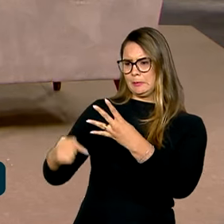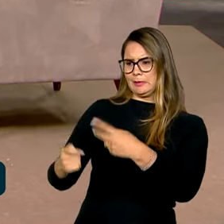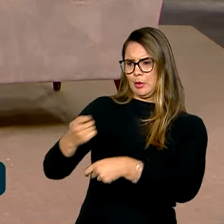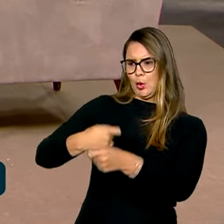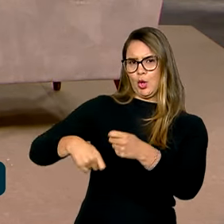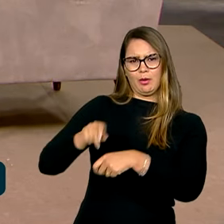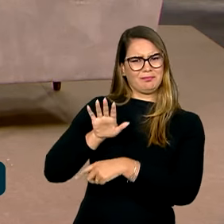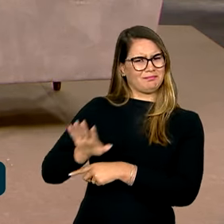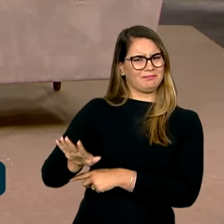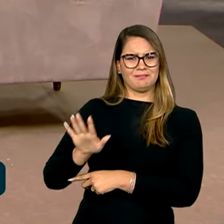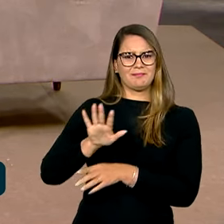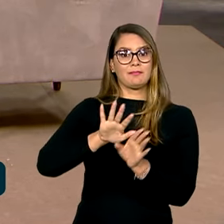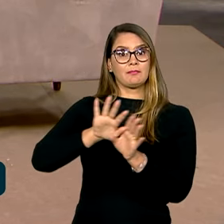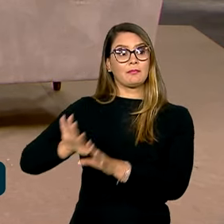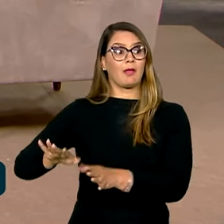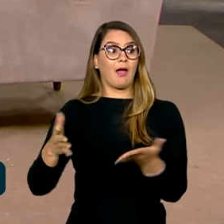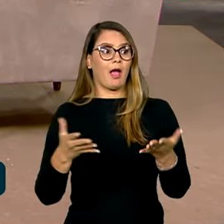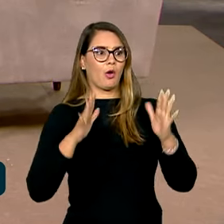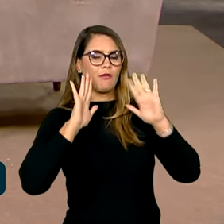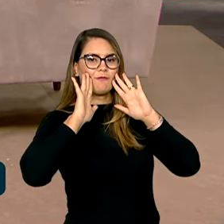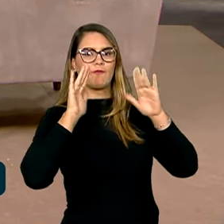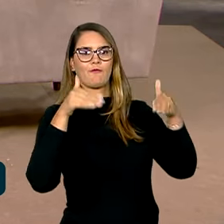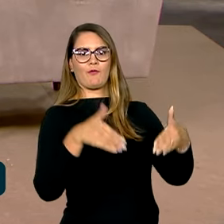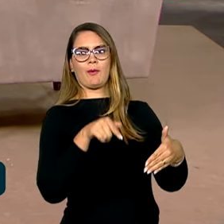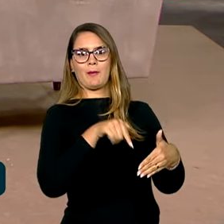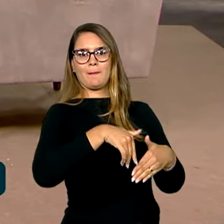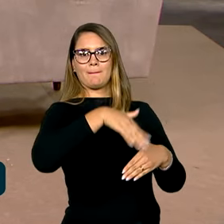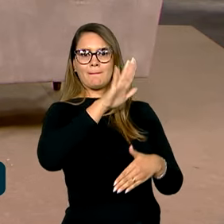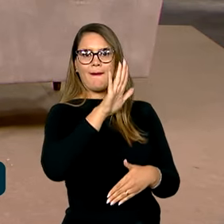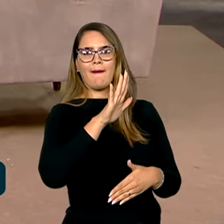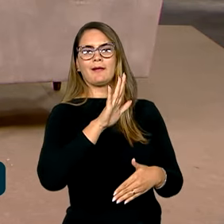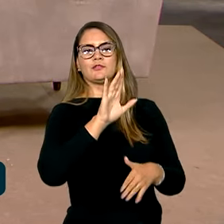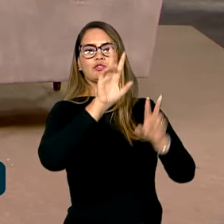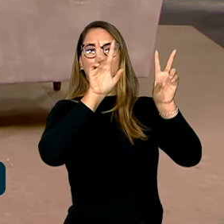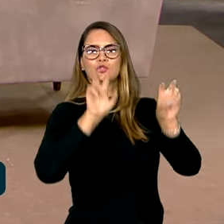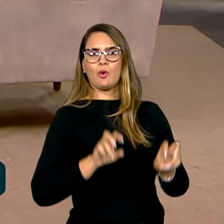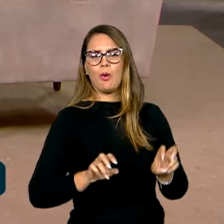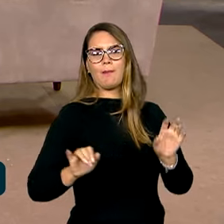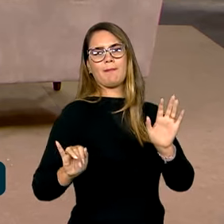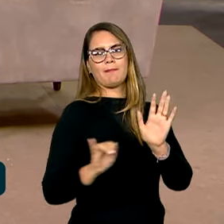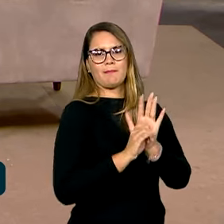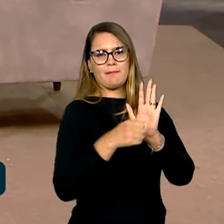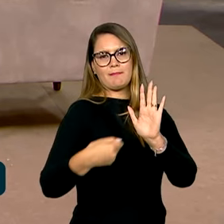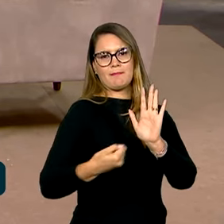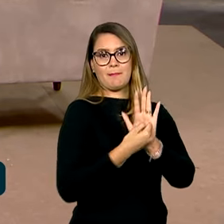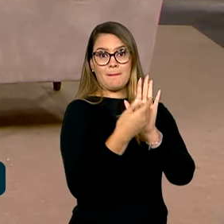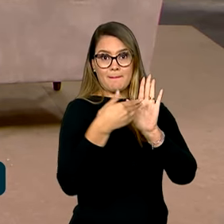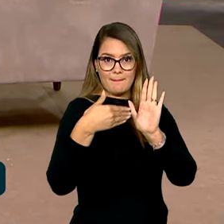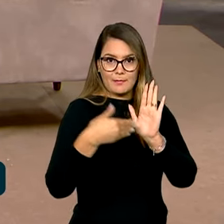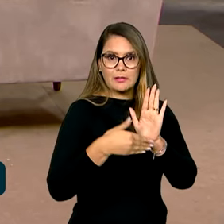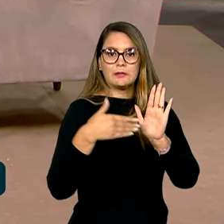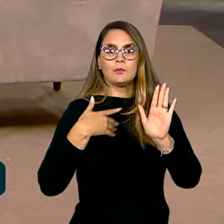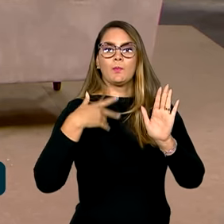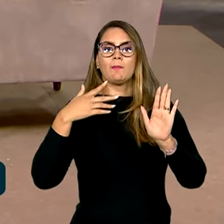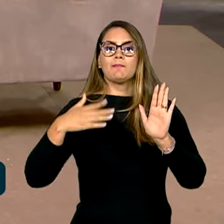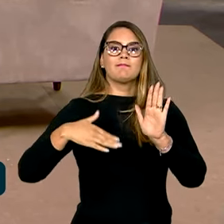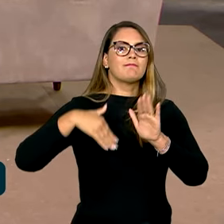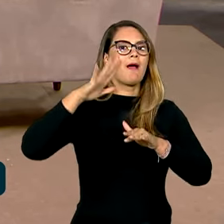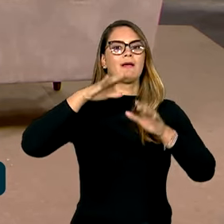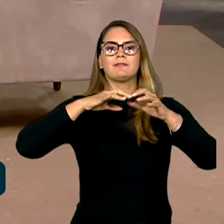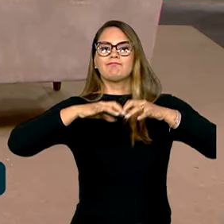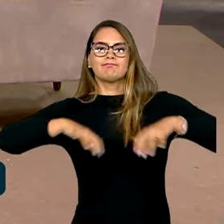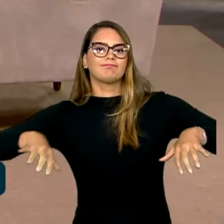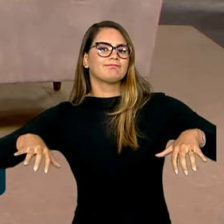objetivas e muito mais centradas em questões identitárias. Então, isso gera uma calcificação nesses dois